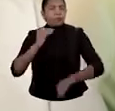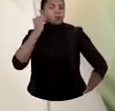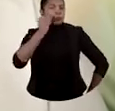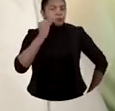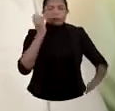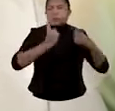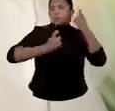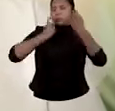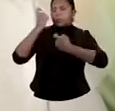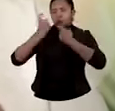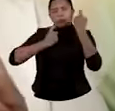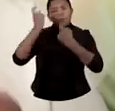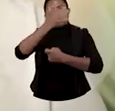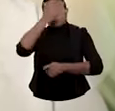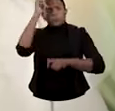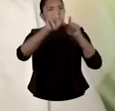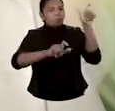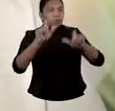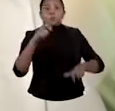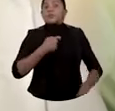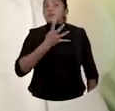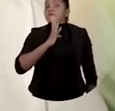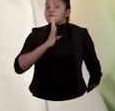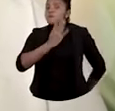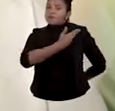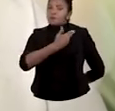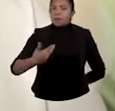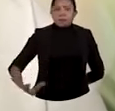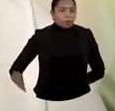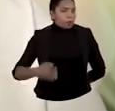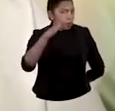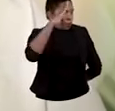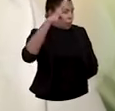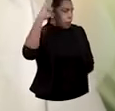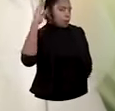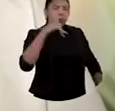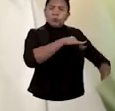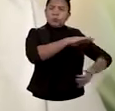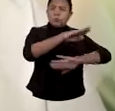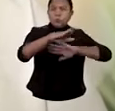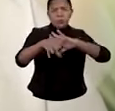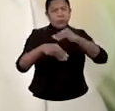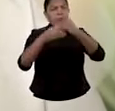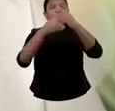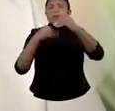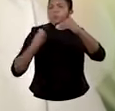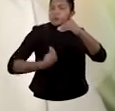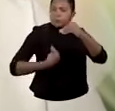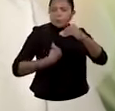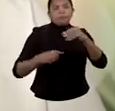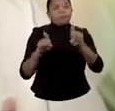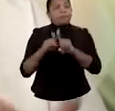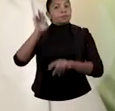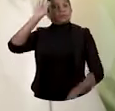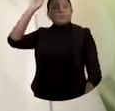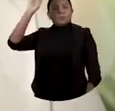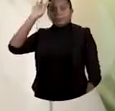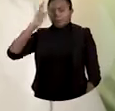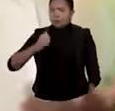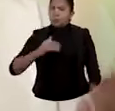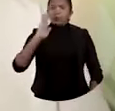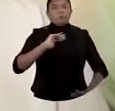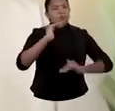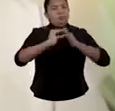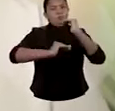se preocupa com as pessoas e conhece o governo. Brandão reúne todas as condições para fazer uma gestão com mais